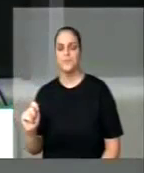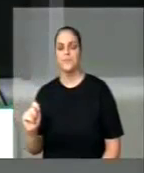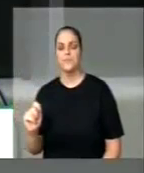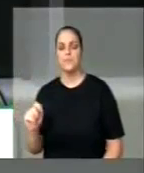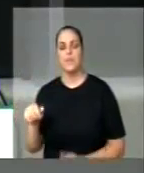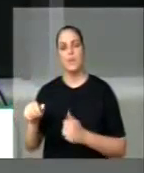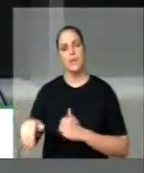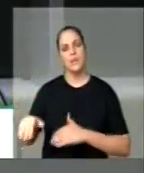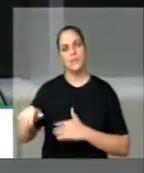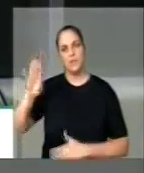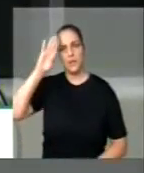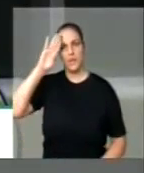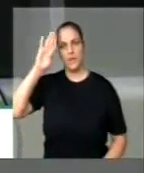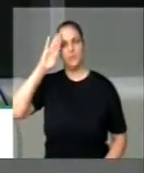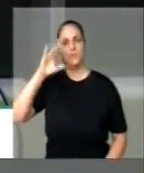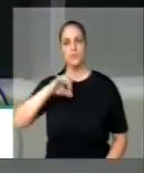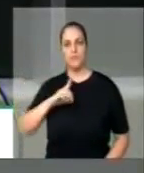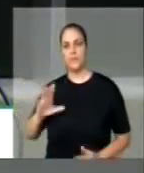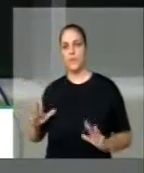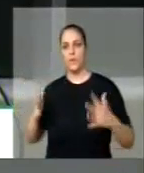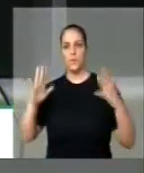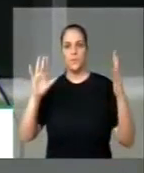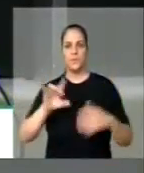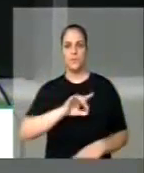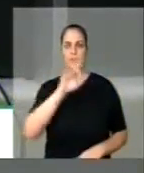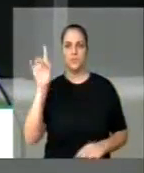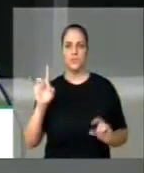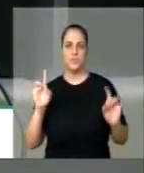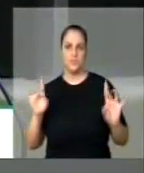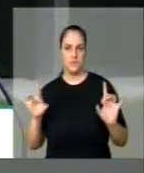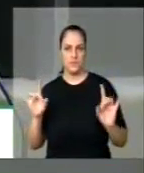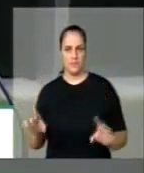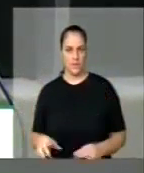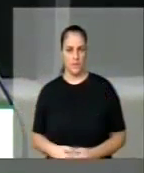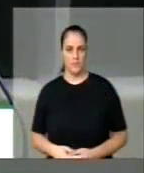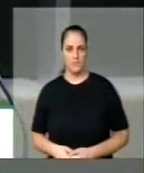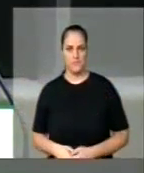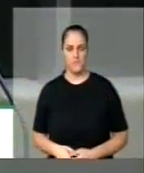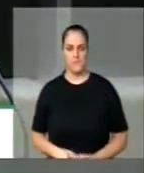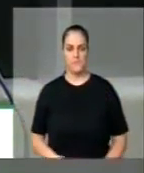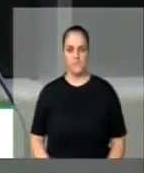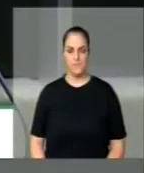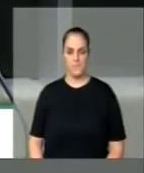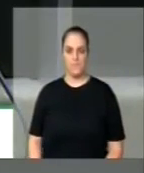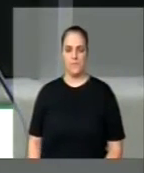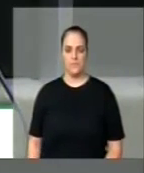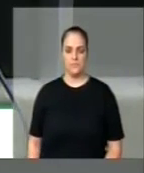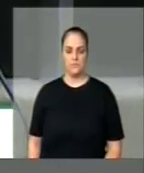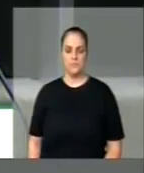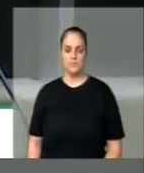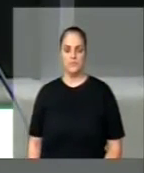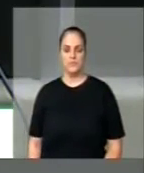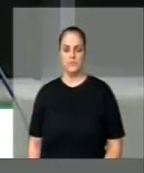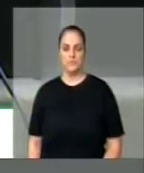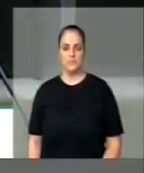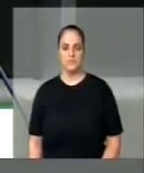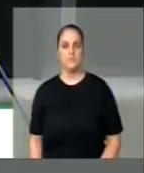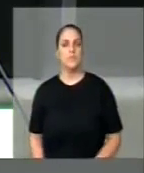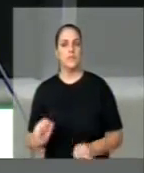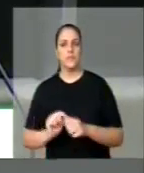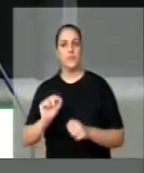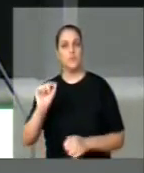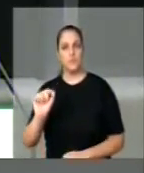Brasileiro comemorou o seu dia. Eles optam pela homenagem que fazem